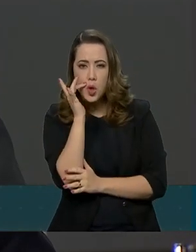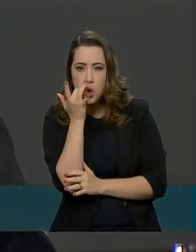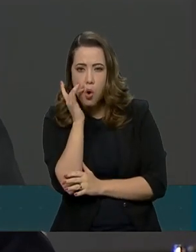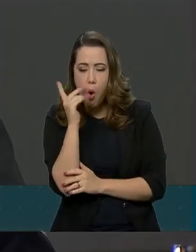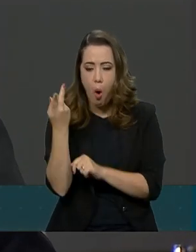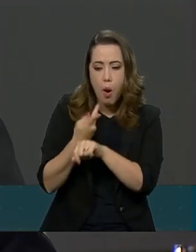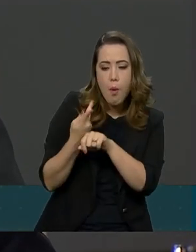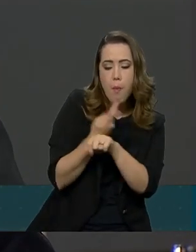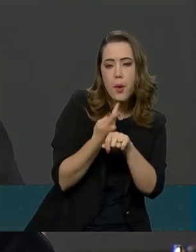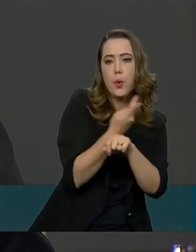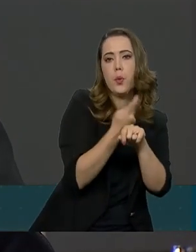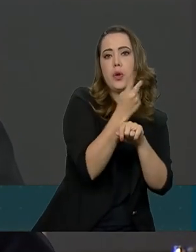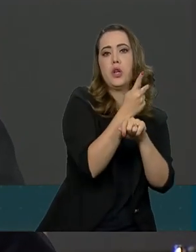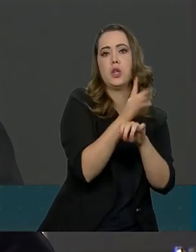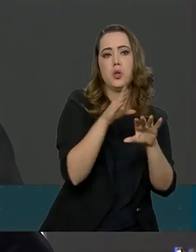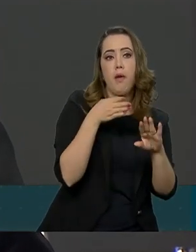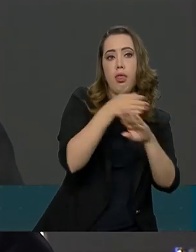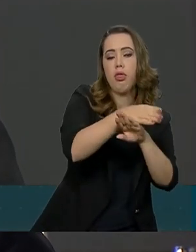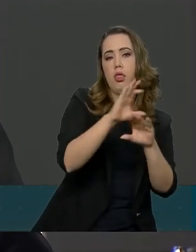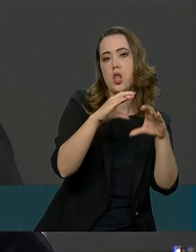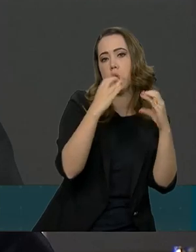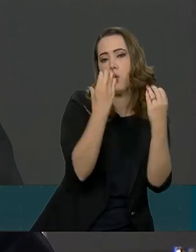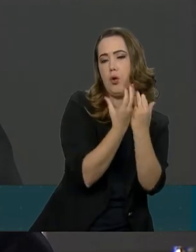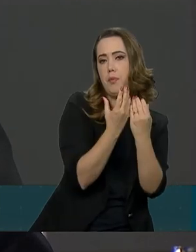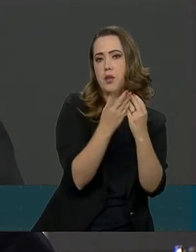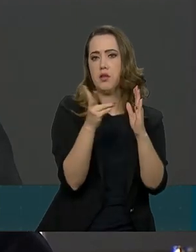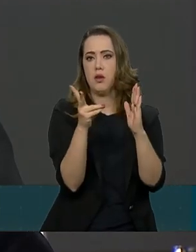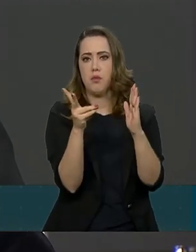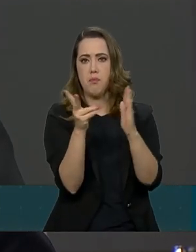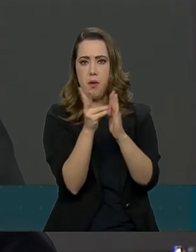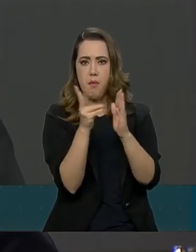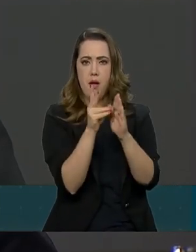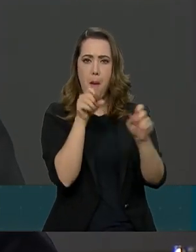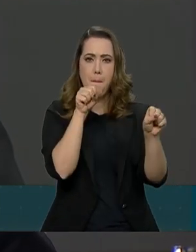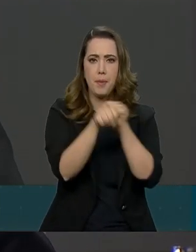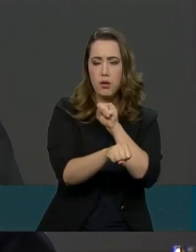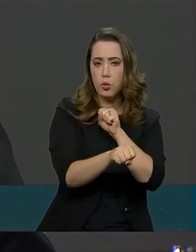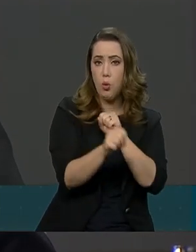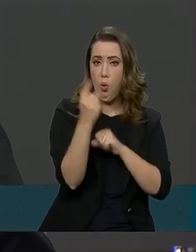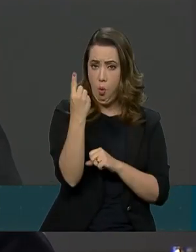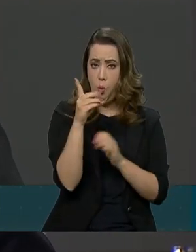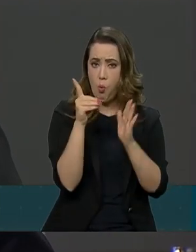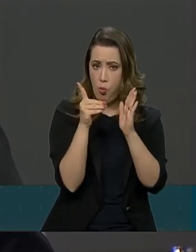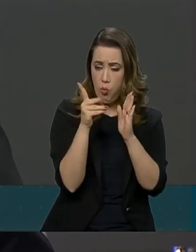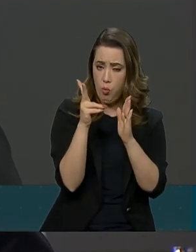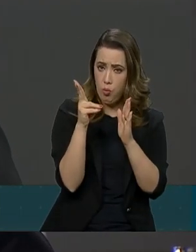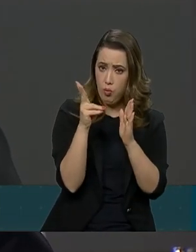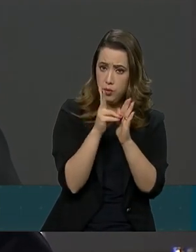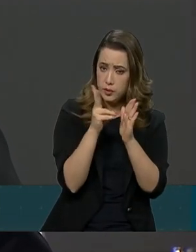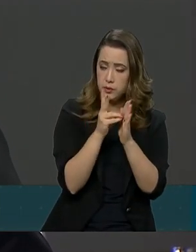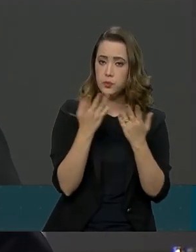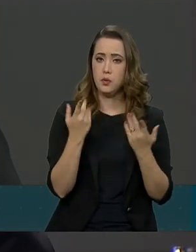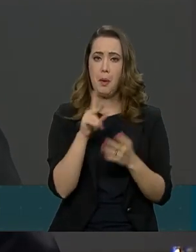disse que não existe indício forte de que houve um assassinato. A minha dúvida é se o presidente disse isso porque não há